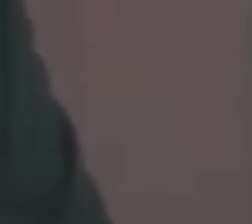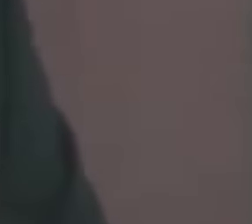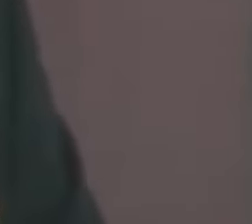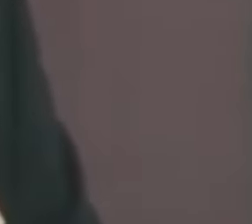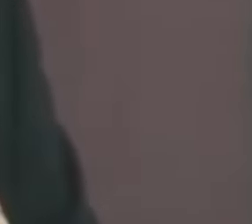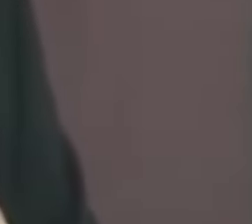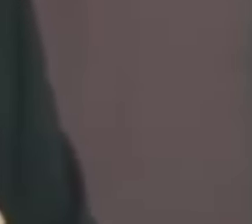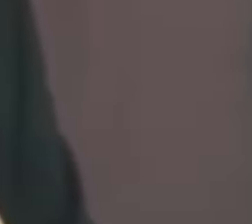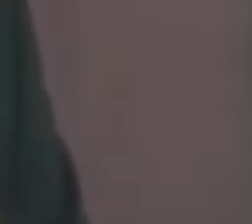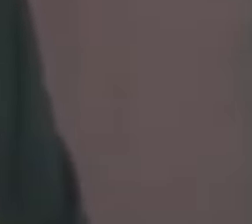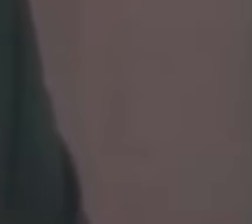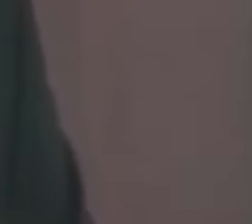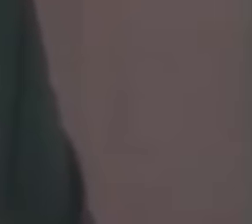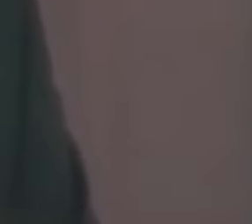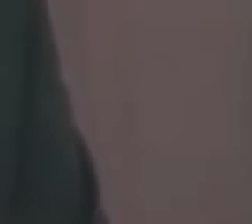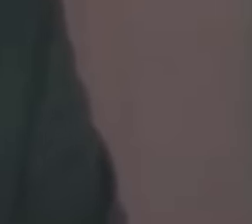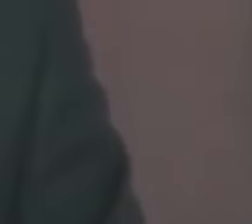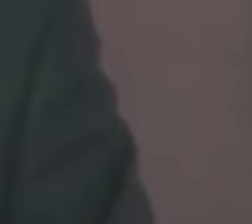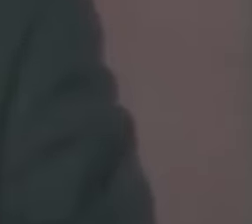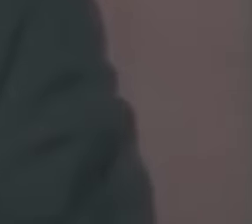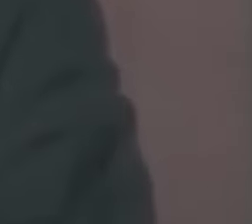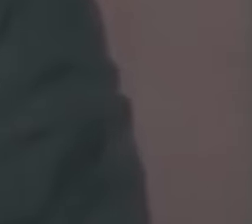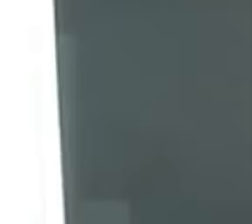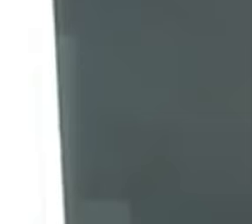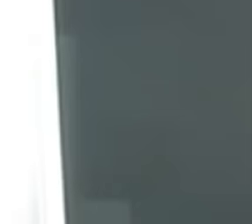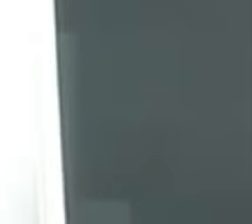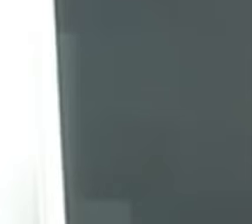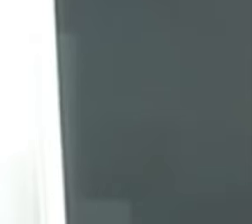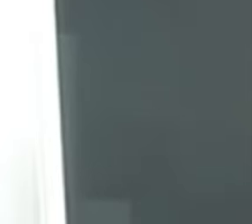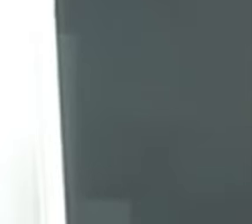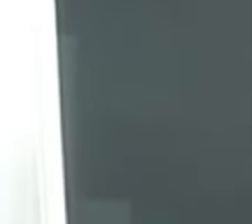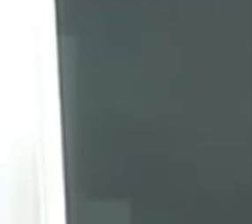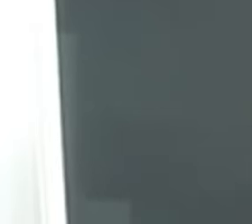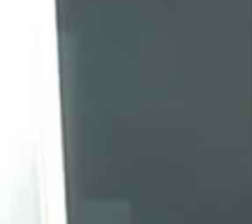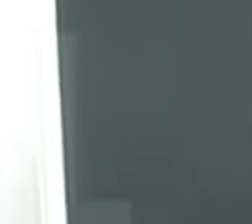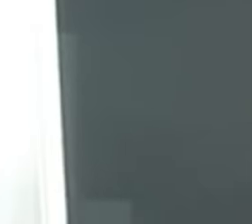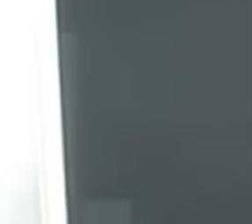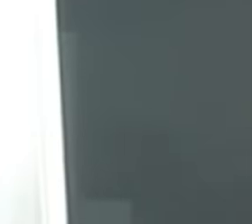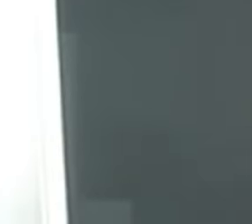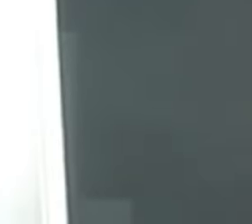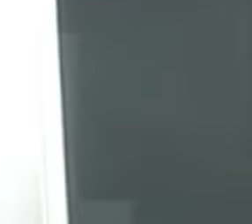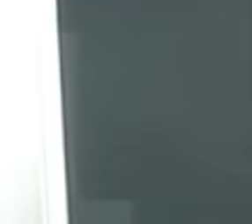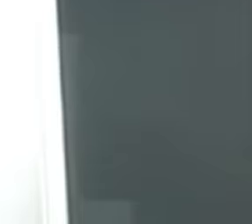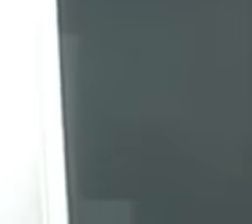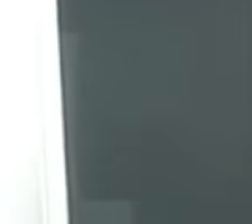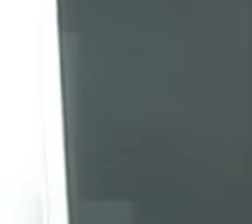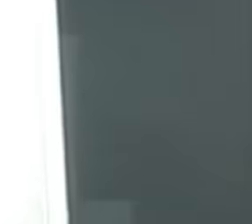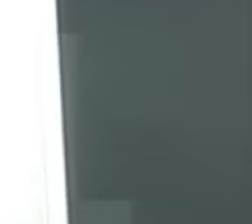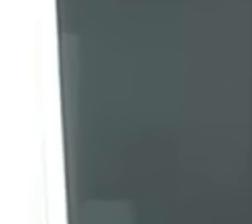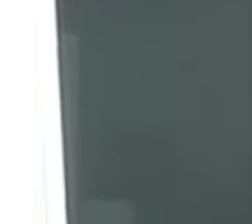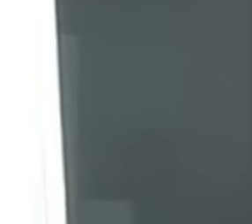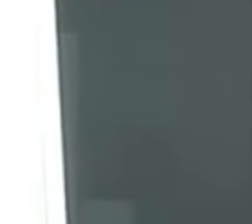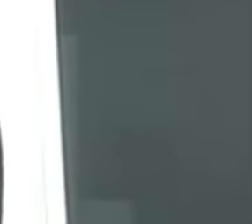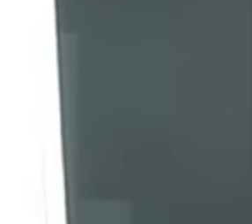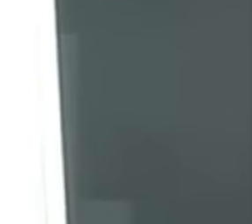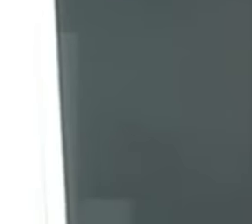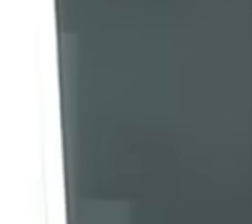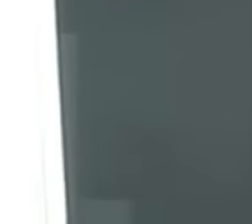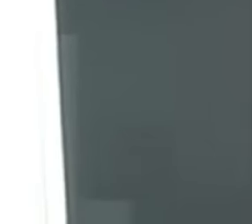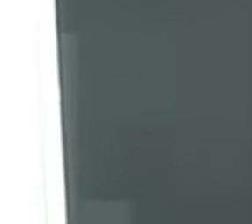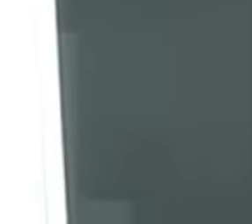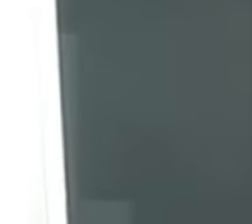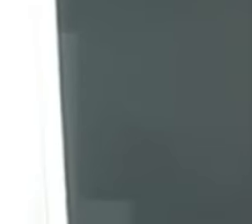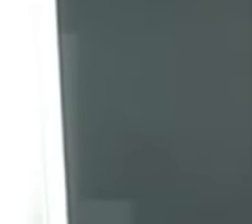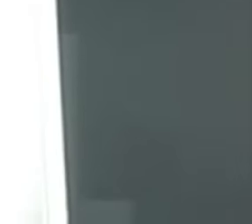raio vai cair na cabeça da gente a qualquer momento não há nada capaz de provocar